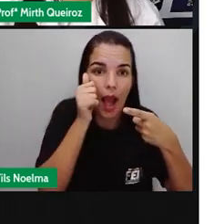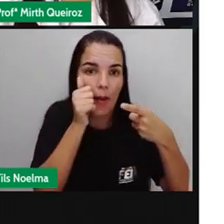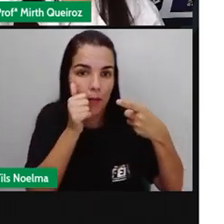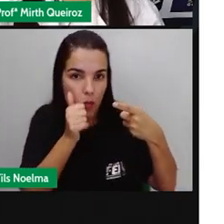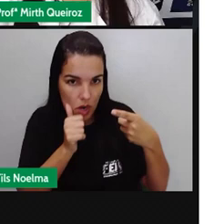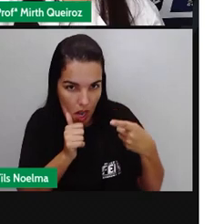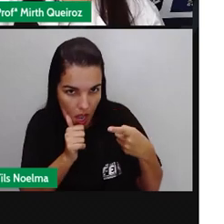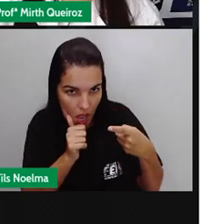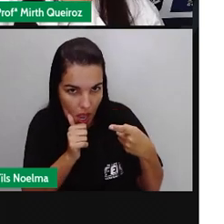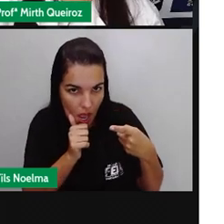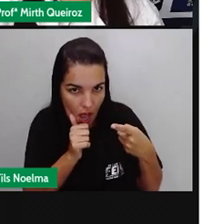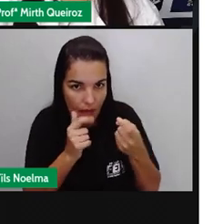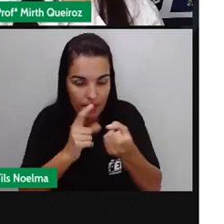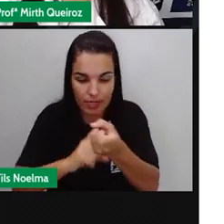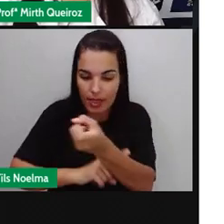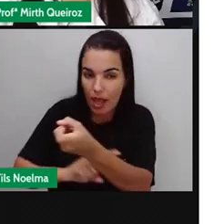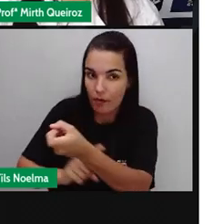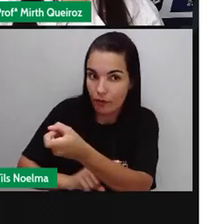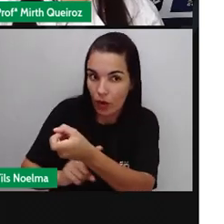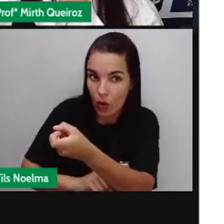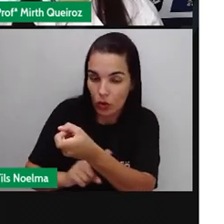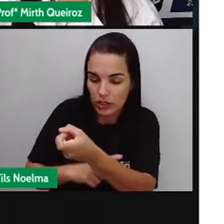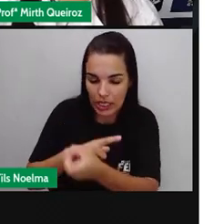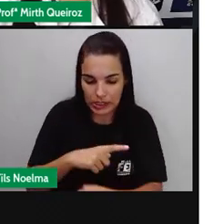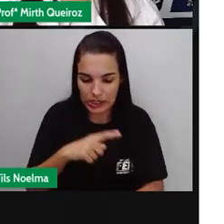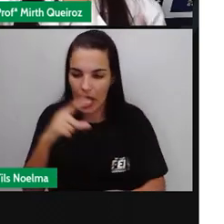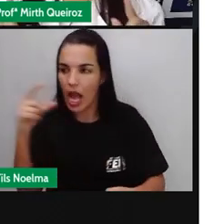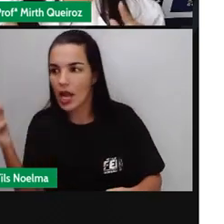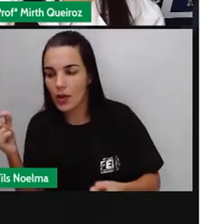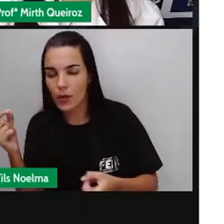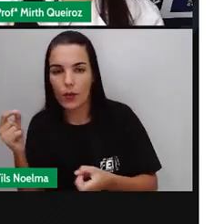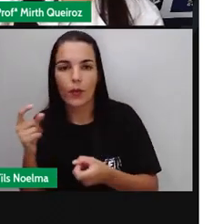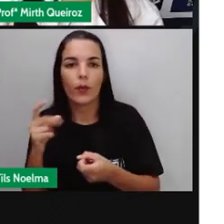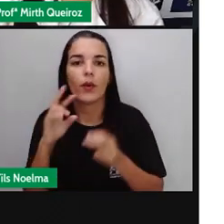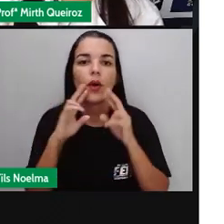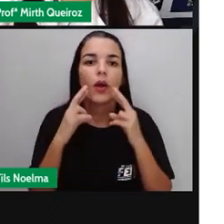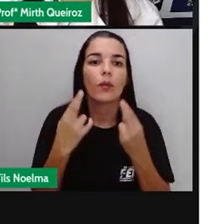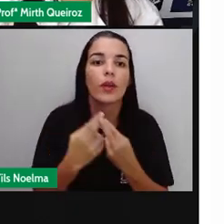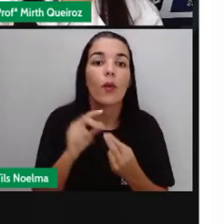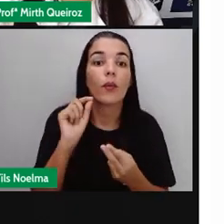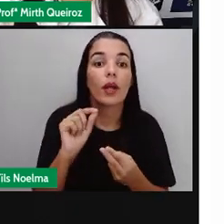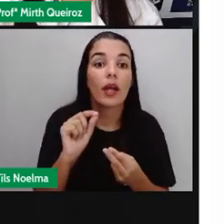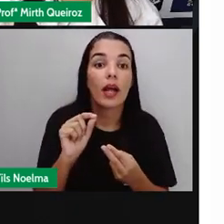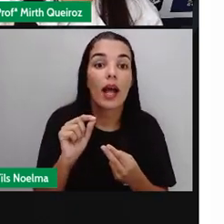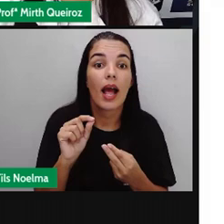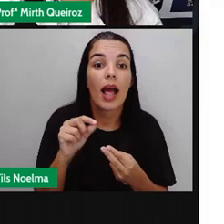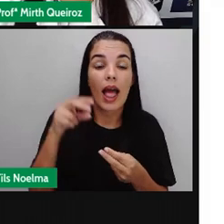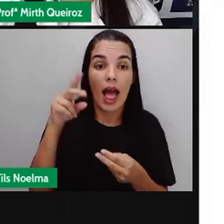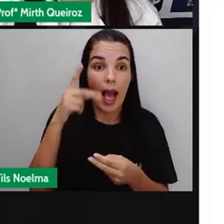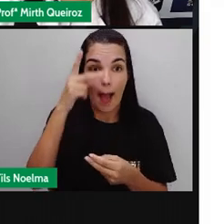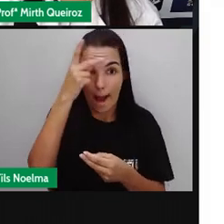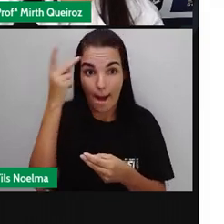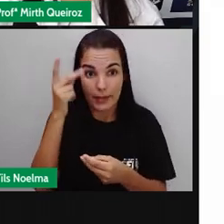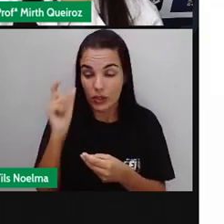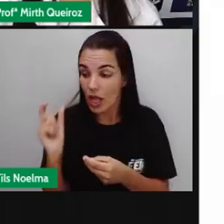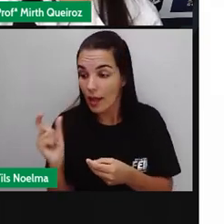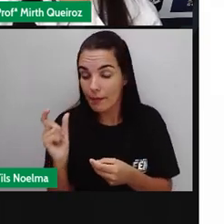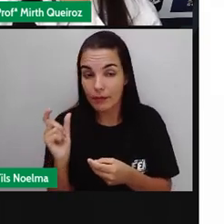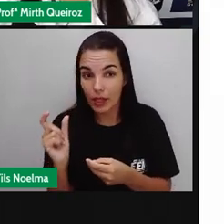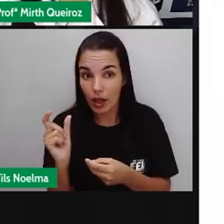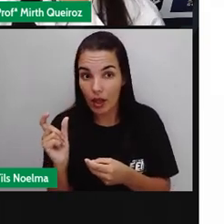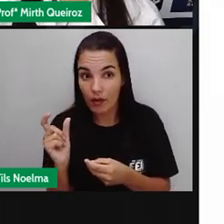mulher nervosa saiu da reunião. A palavra nervosa está entre vírgula. Isso